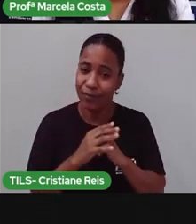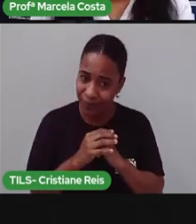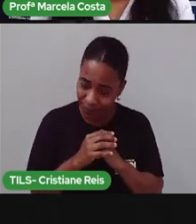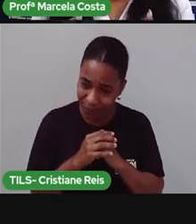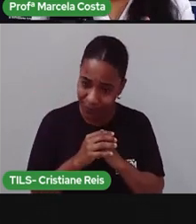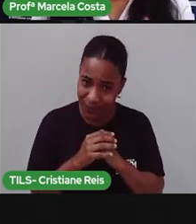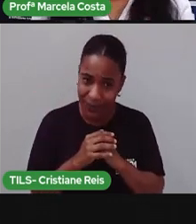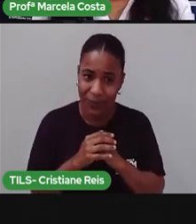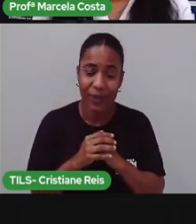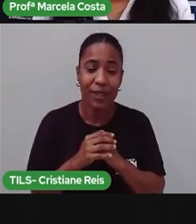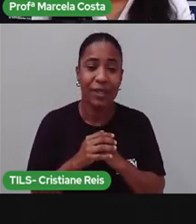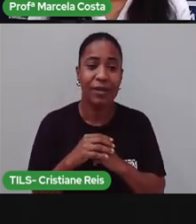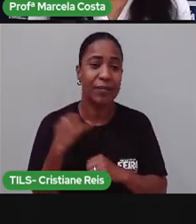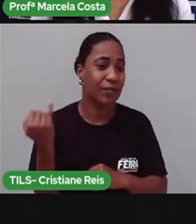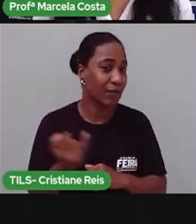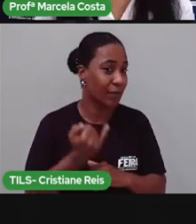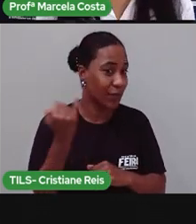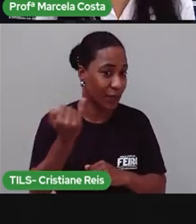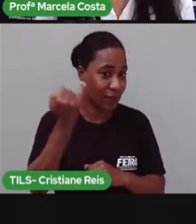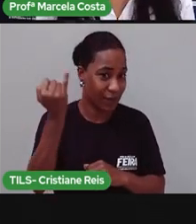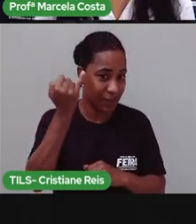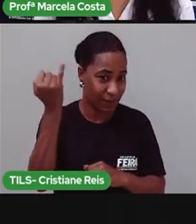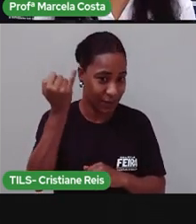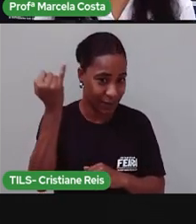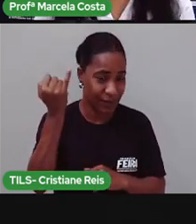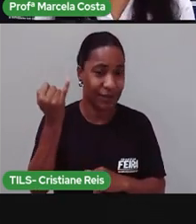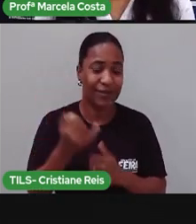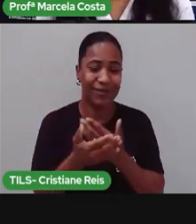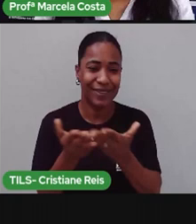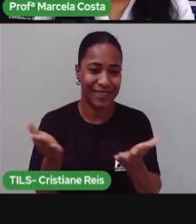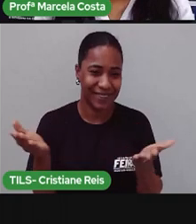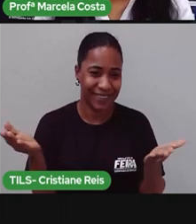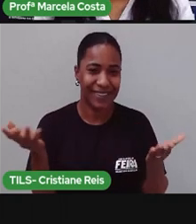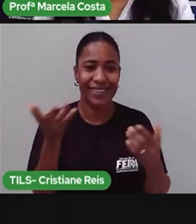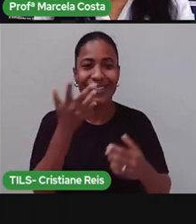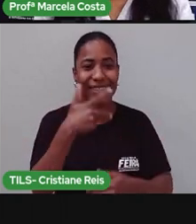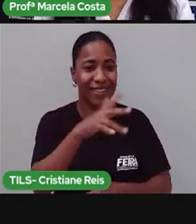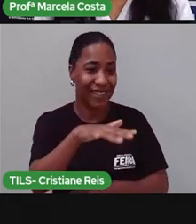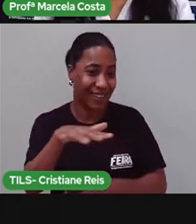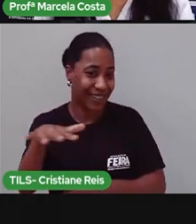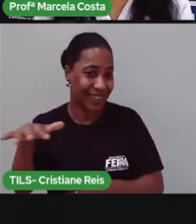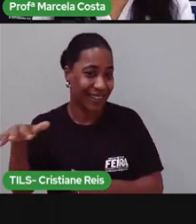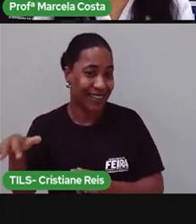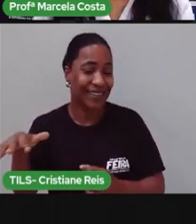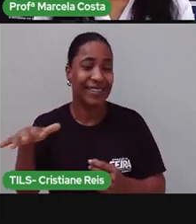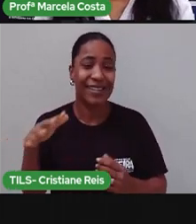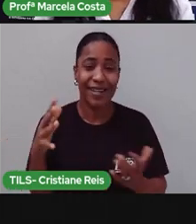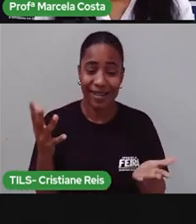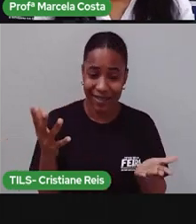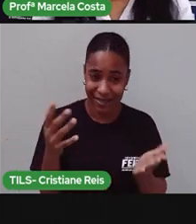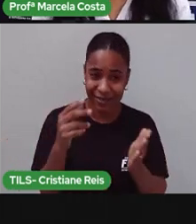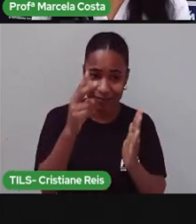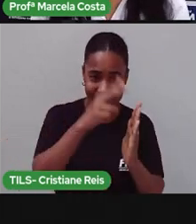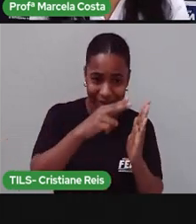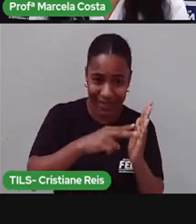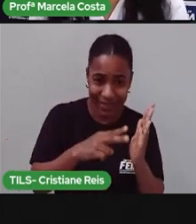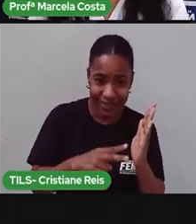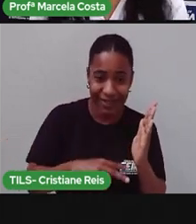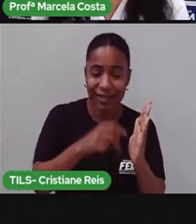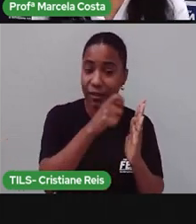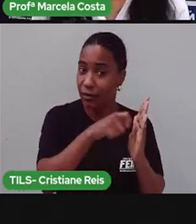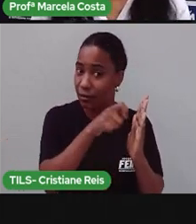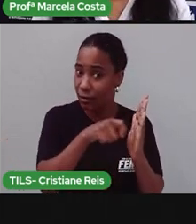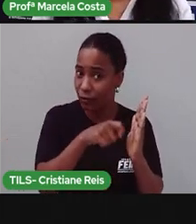Enfim, é importante, crianças, que vocês adquiram essa habilidade de aprender a ler e escrever.